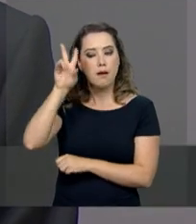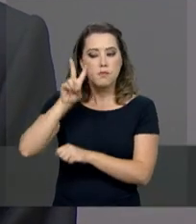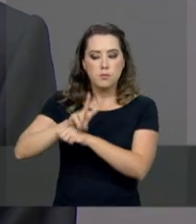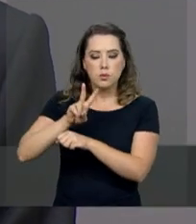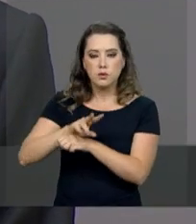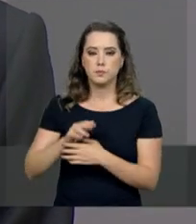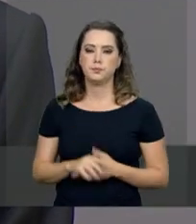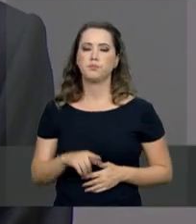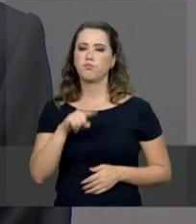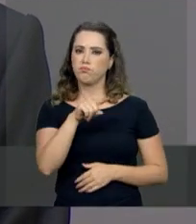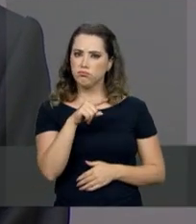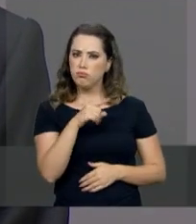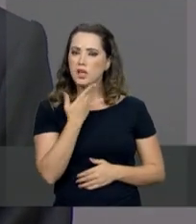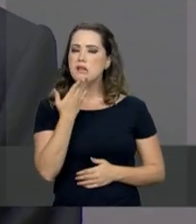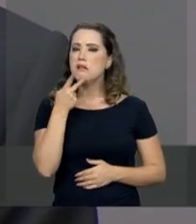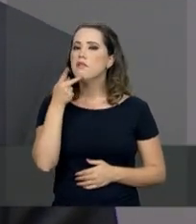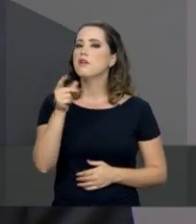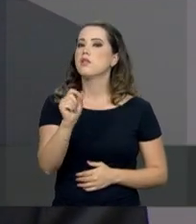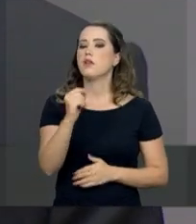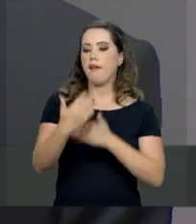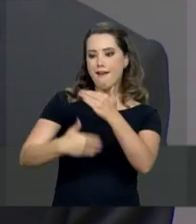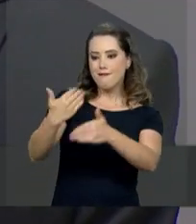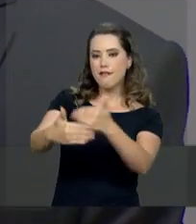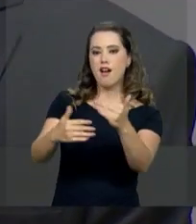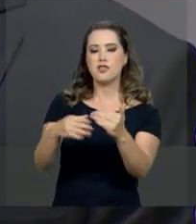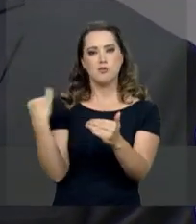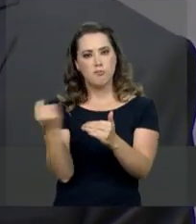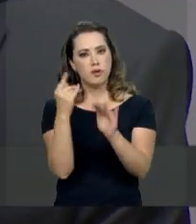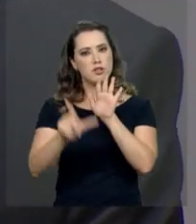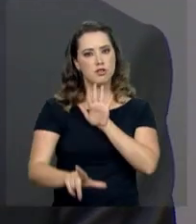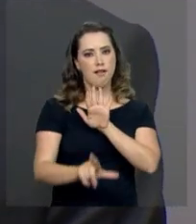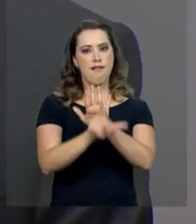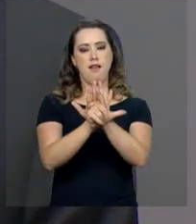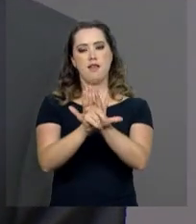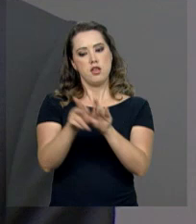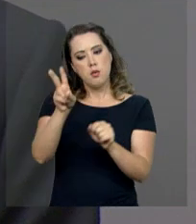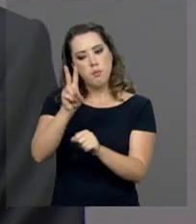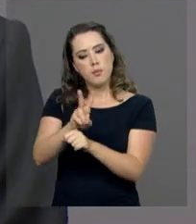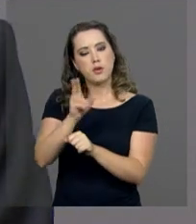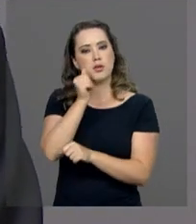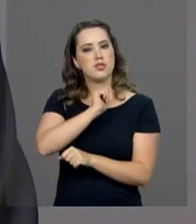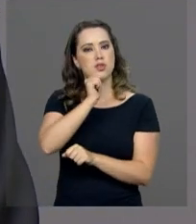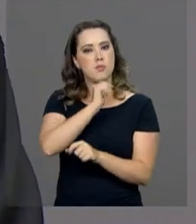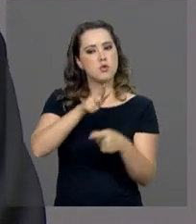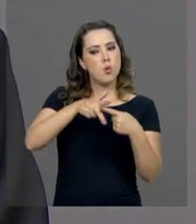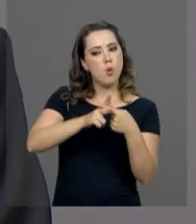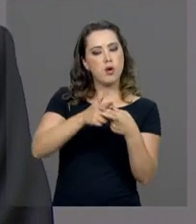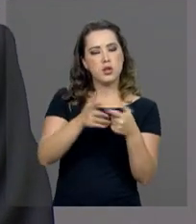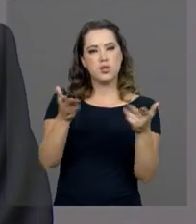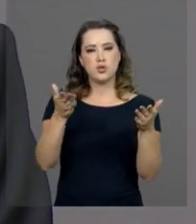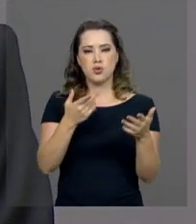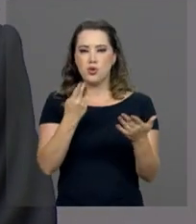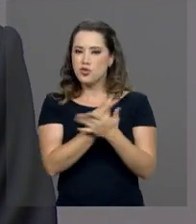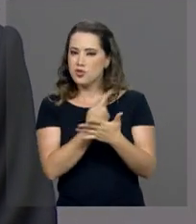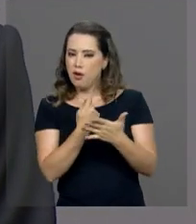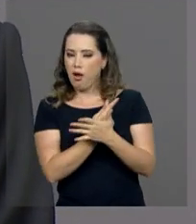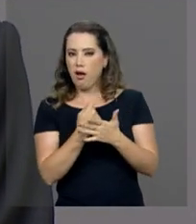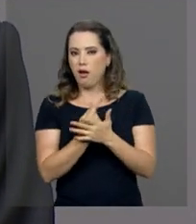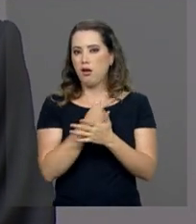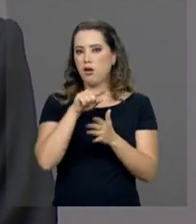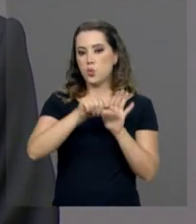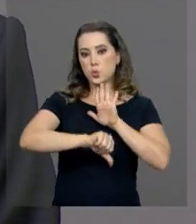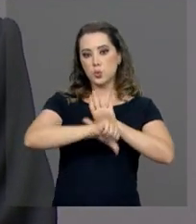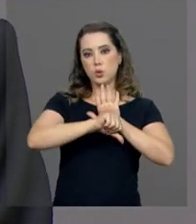necessários avanços legislativos na proteção da mulher. Corrige lacunas hoje na tipificação